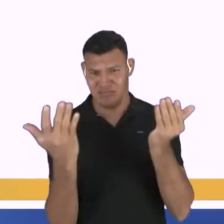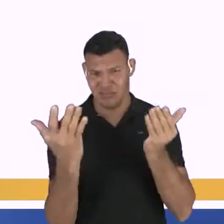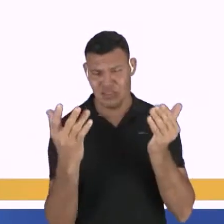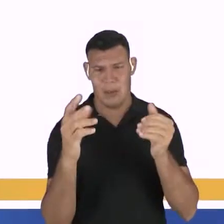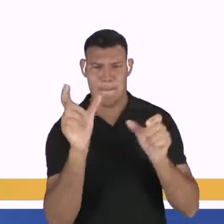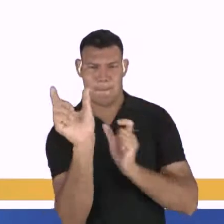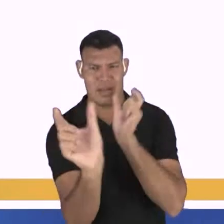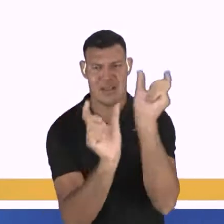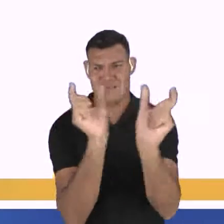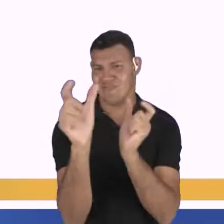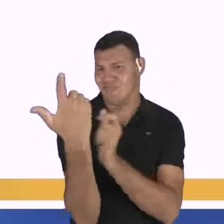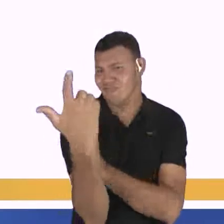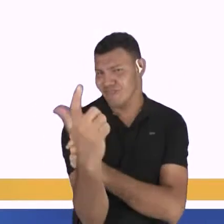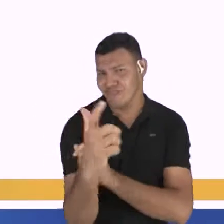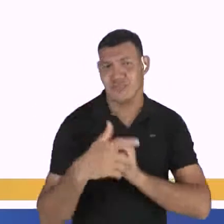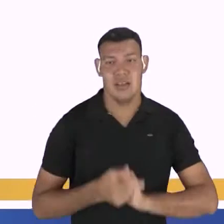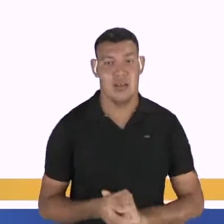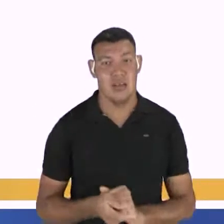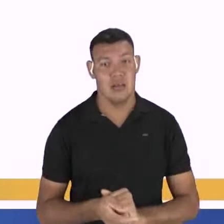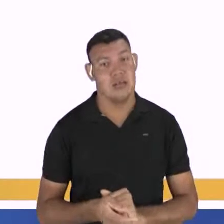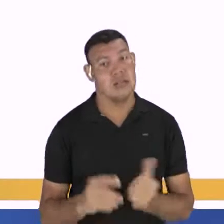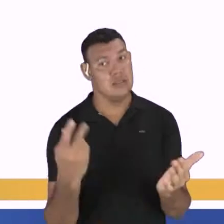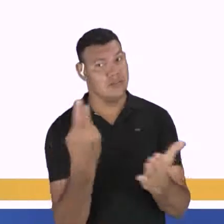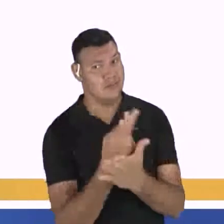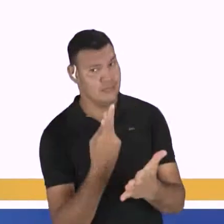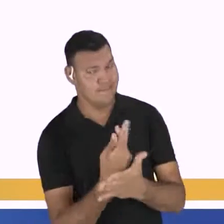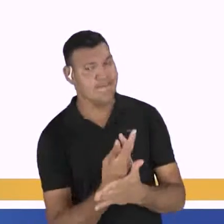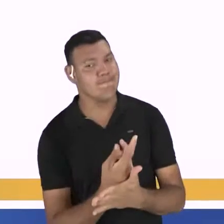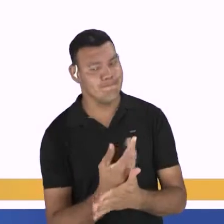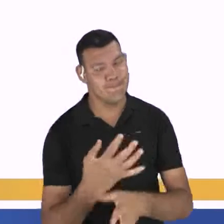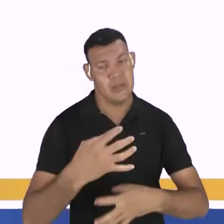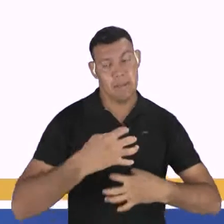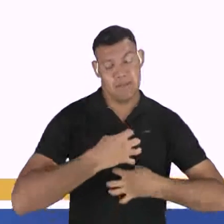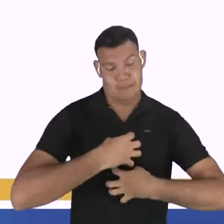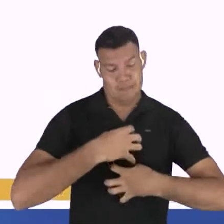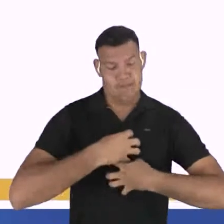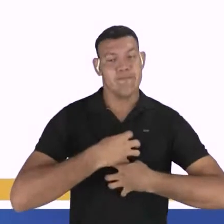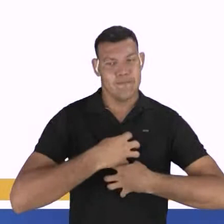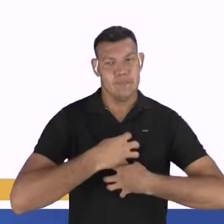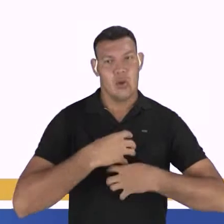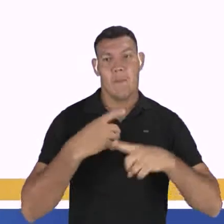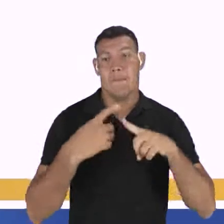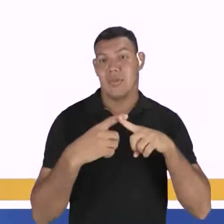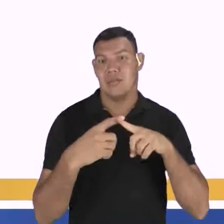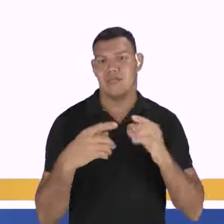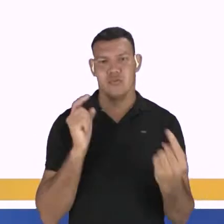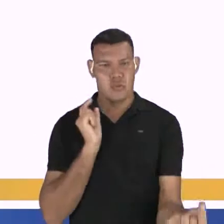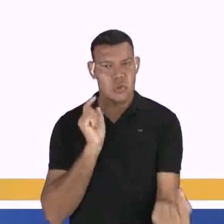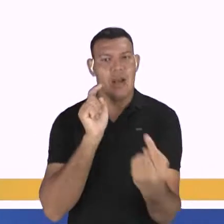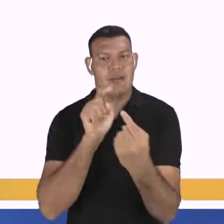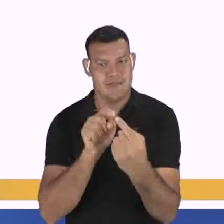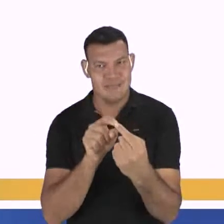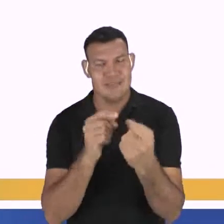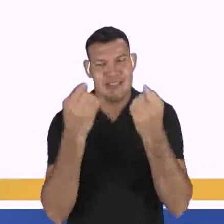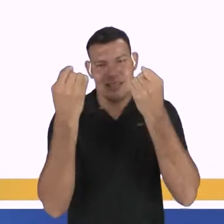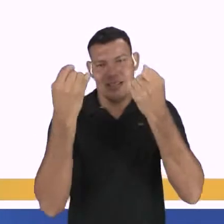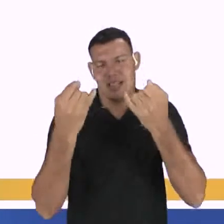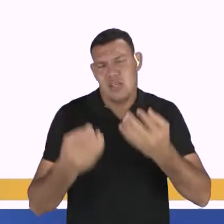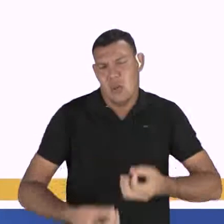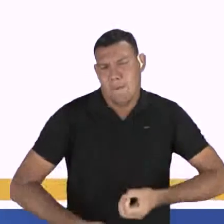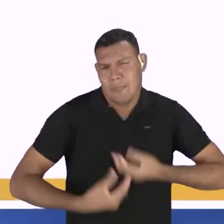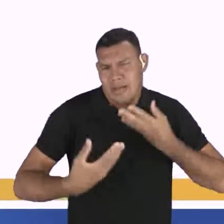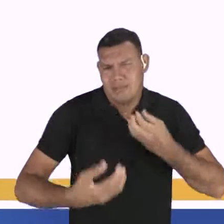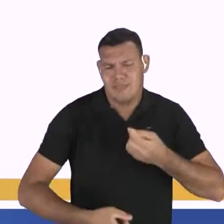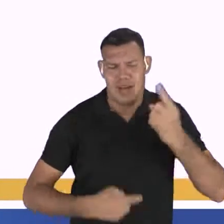palavras. Essas transgressões, elas são intencionais, pois têm uma finalidade de expressar a